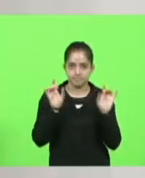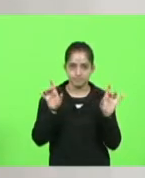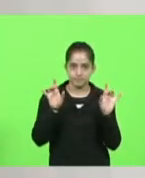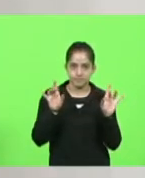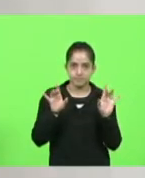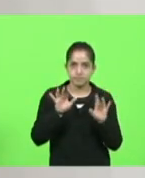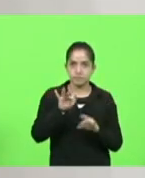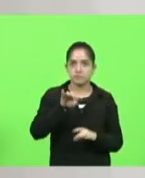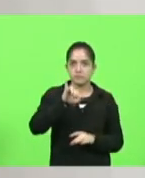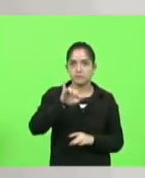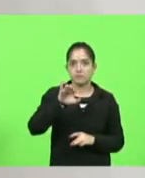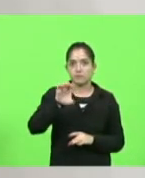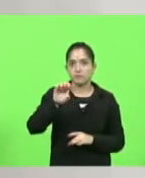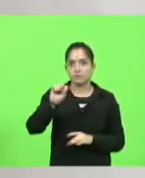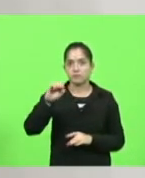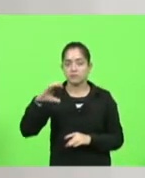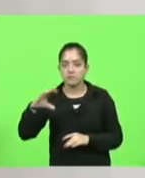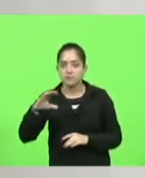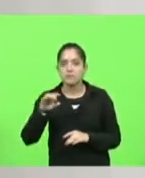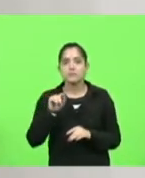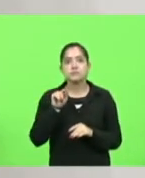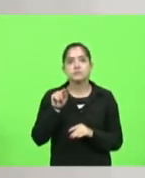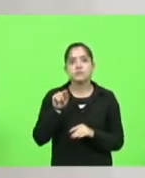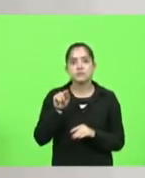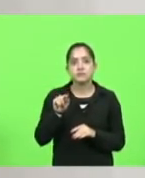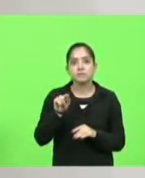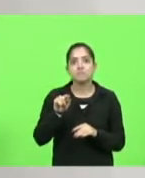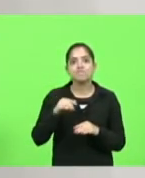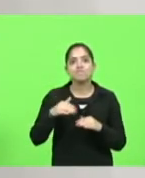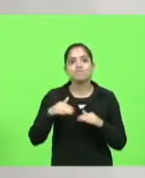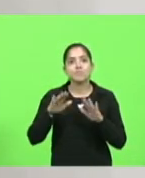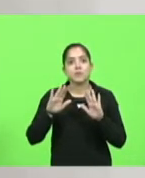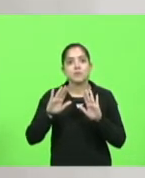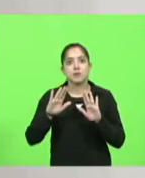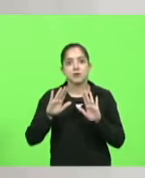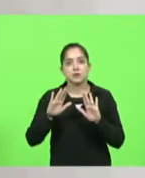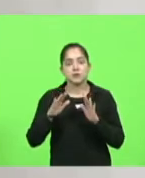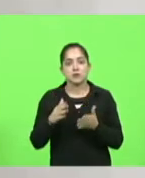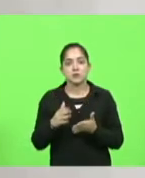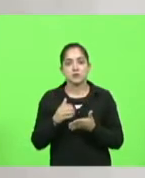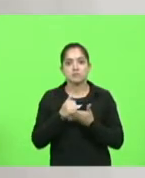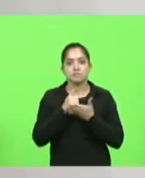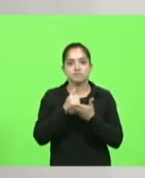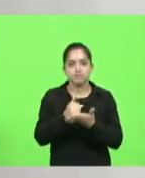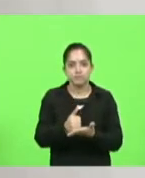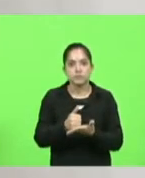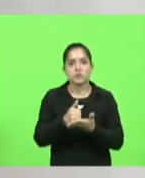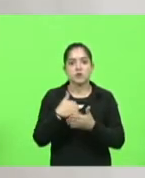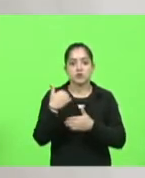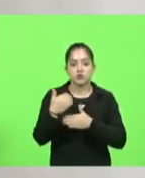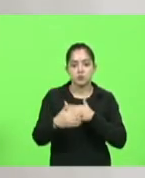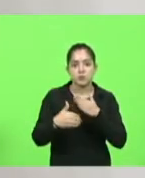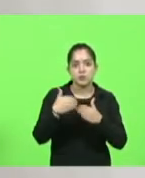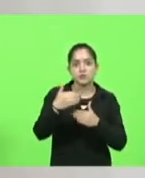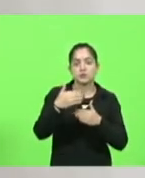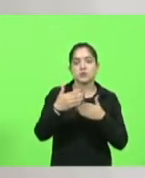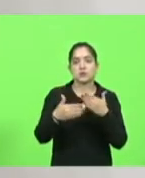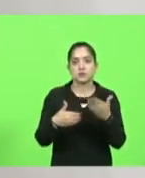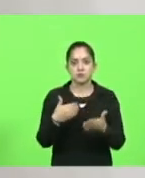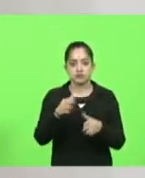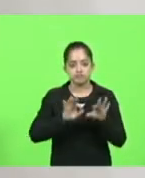Fiesc, que tem sido uma das maiores patronas do processo de construção